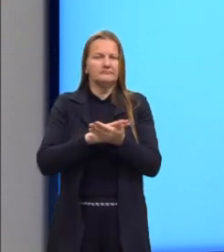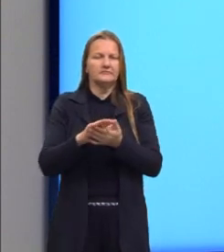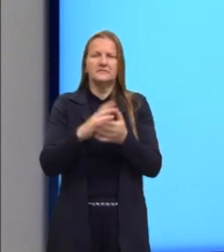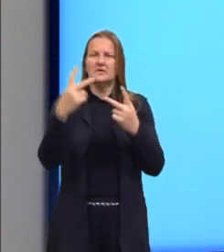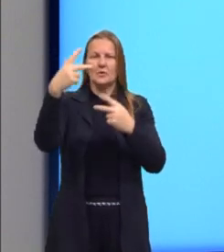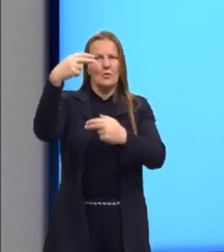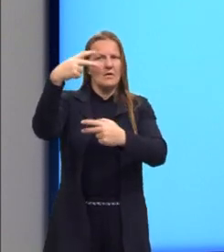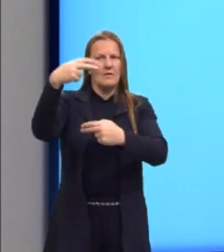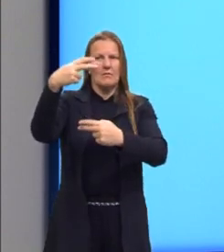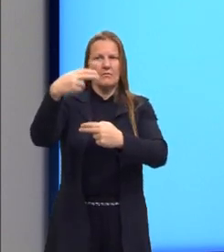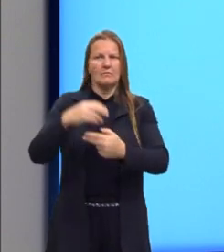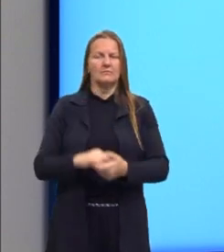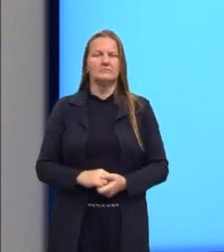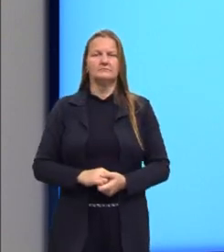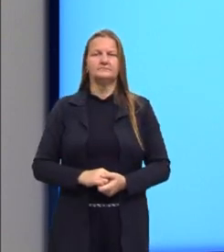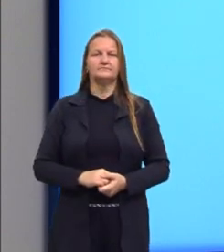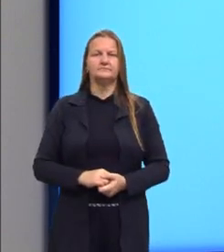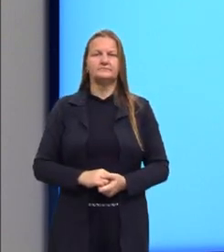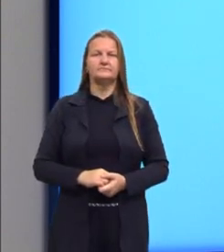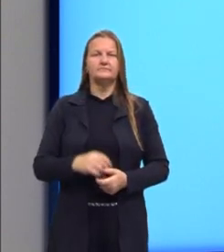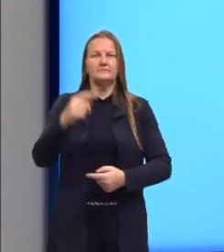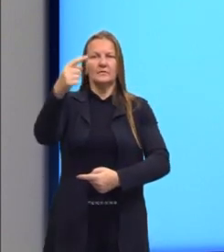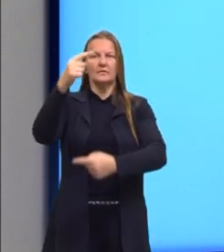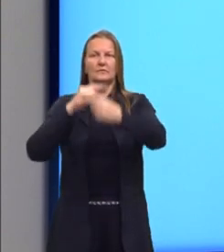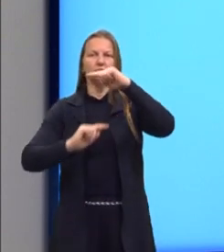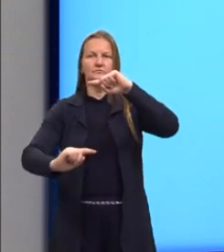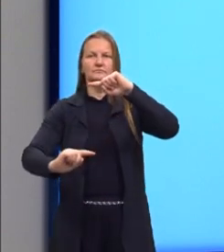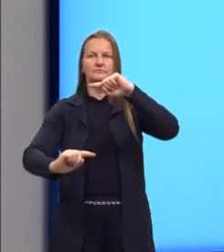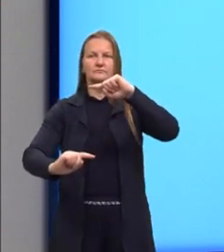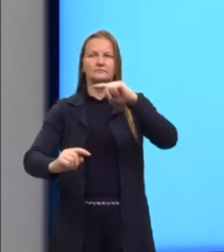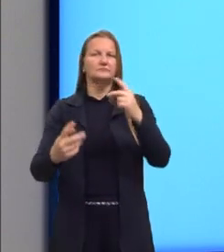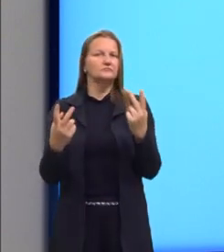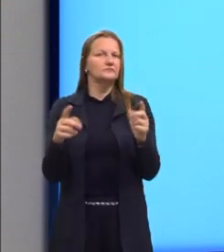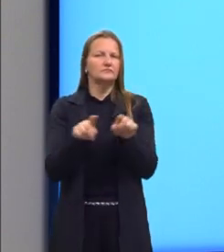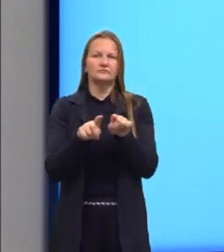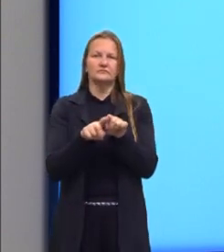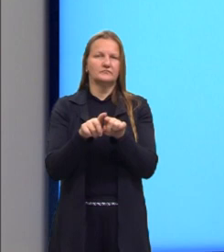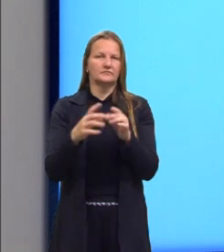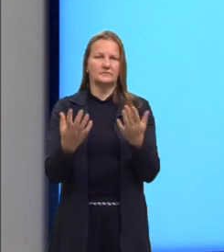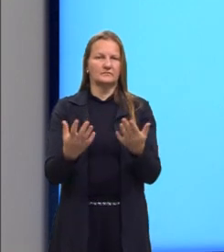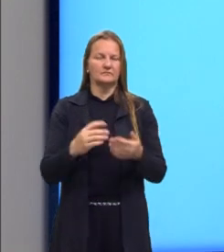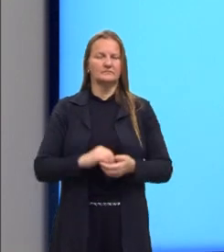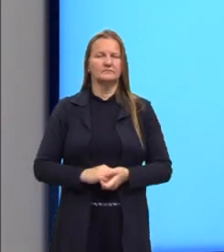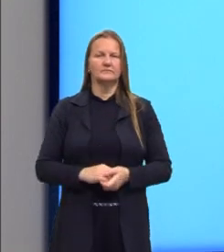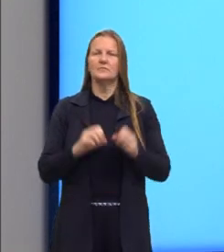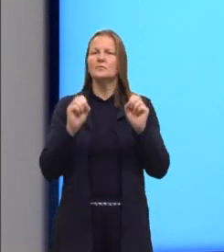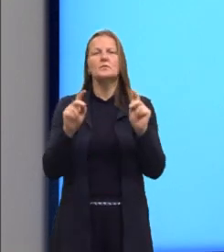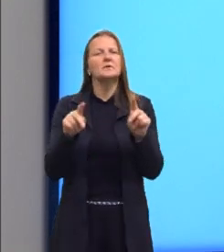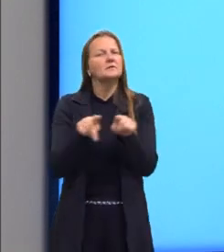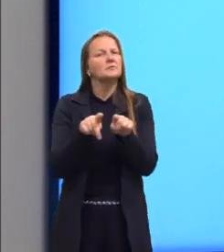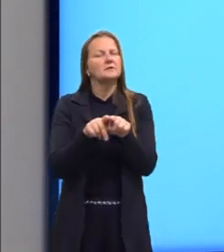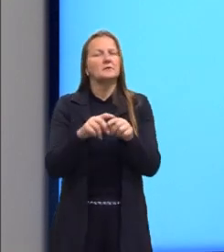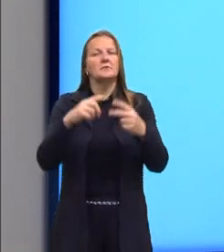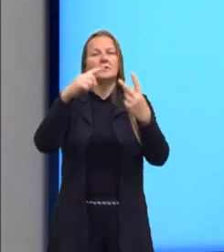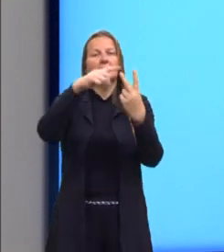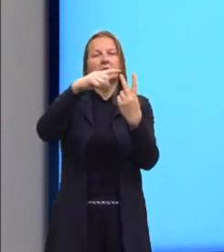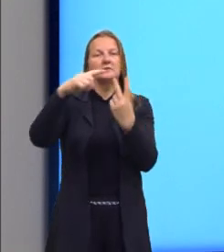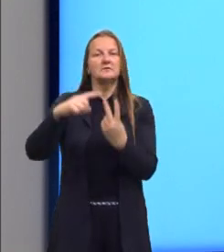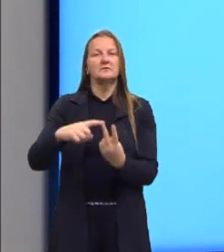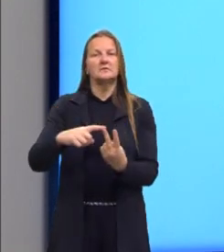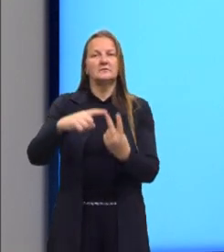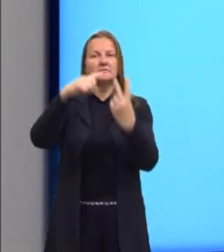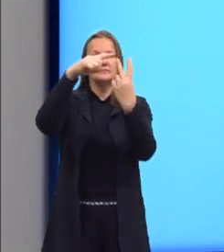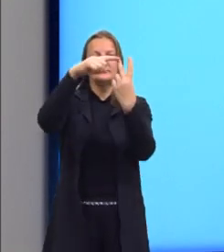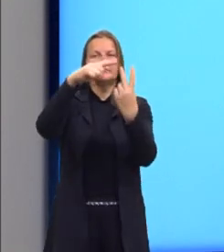Se o x1 tivesse dado menos 3 e o x2 tivesse dado 1, também está certo, porque as nossas raízes continuam